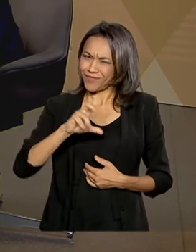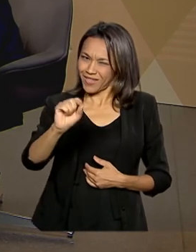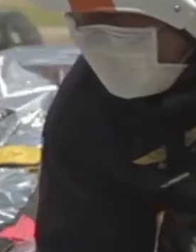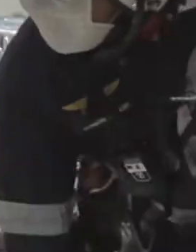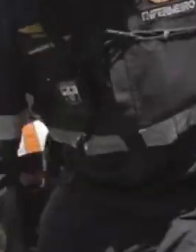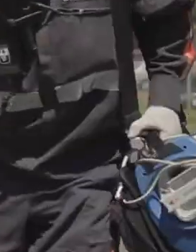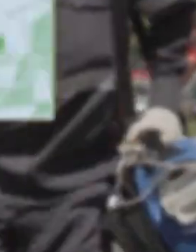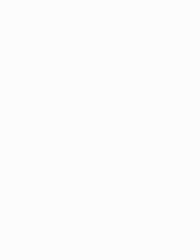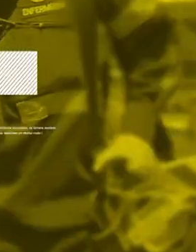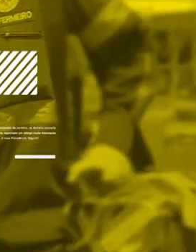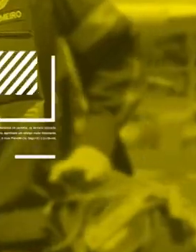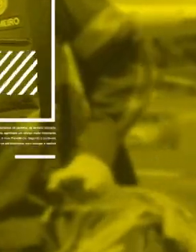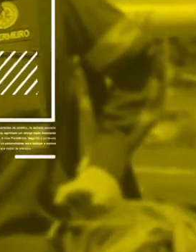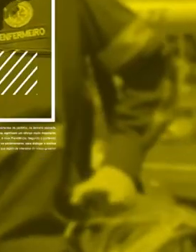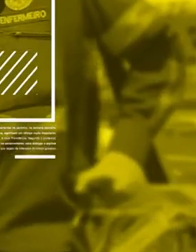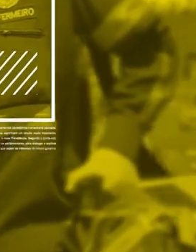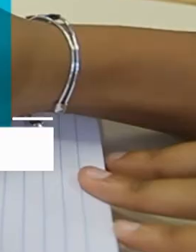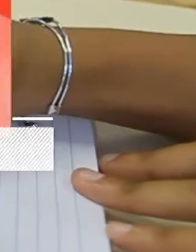saia daí.